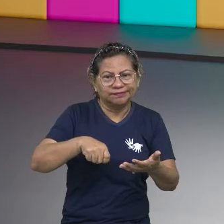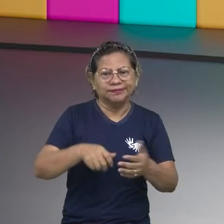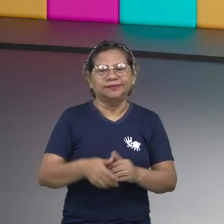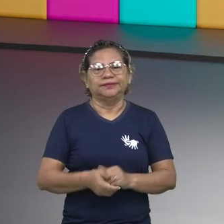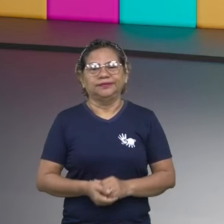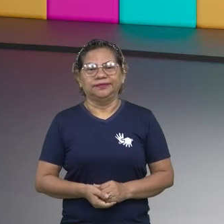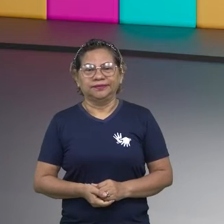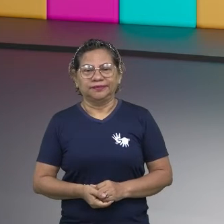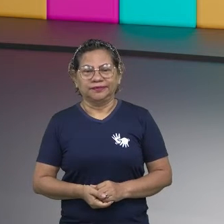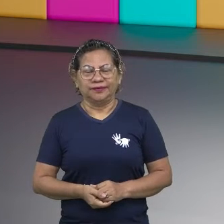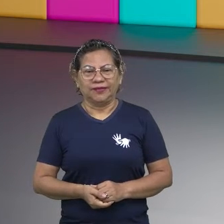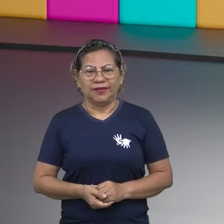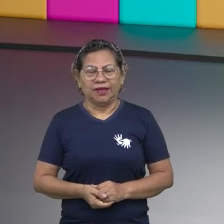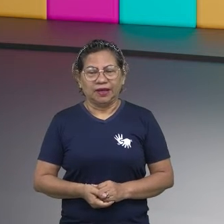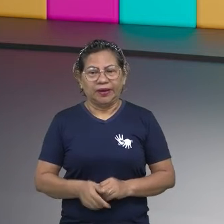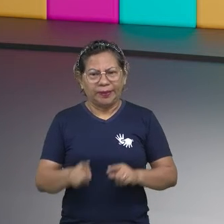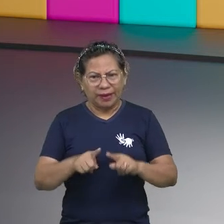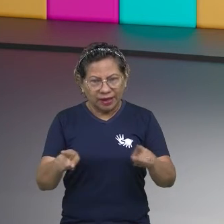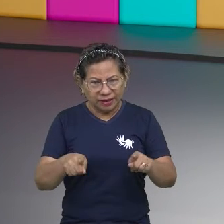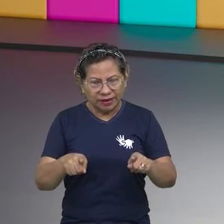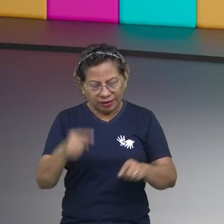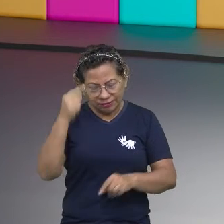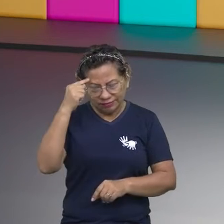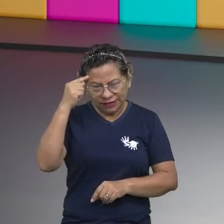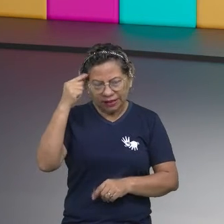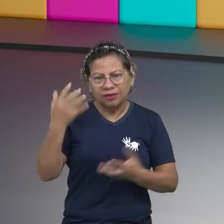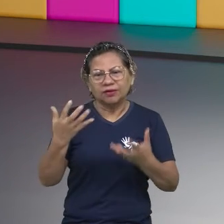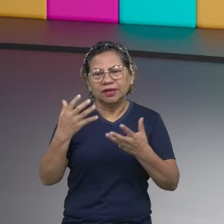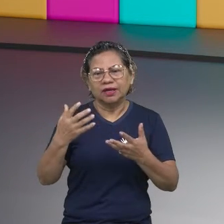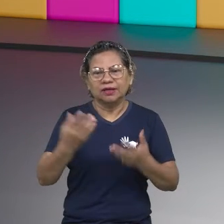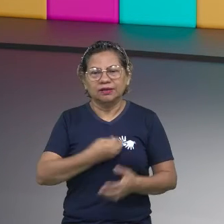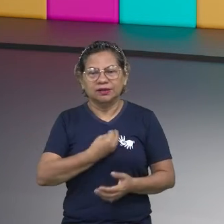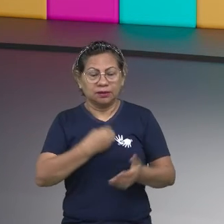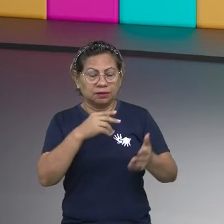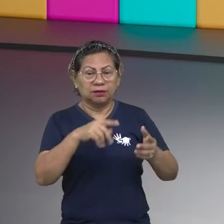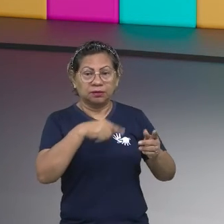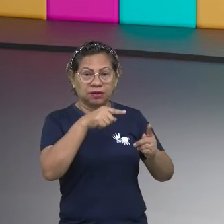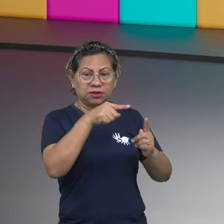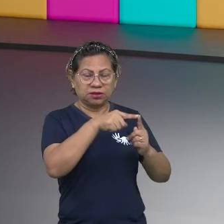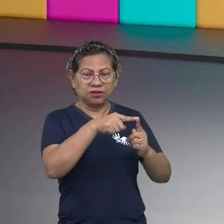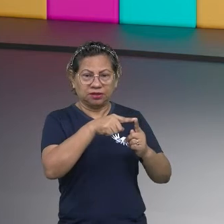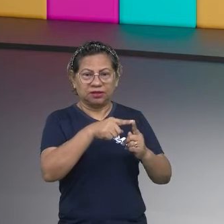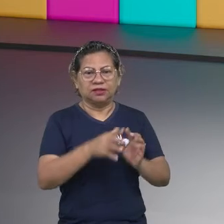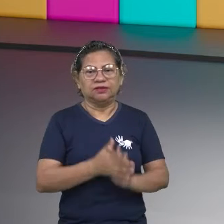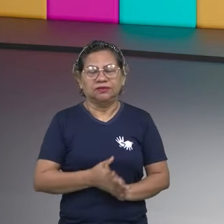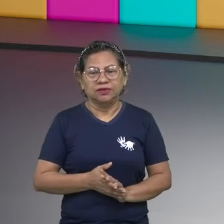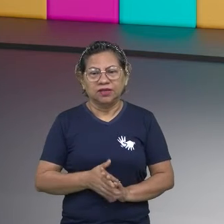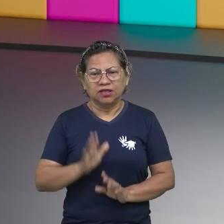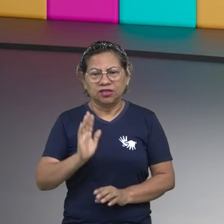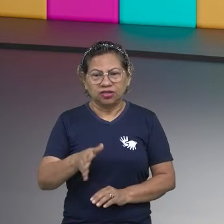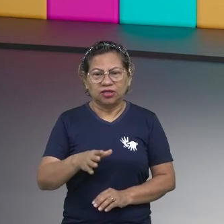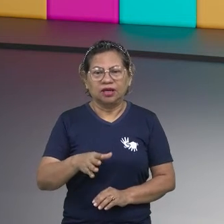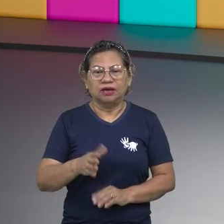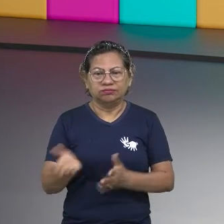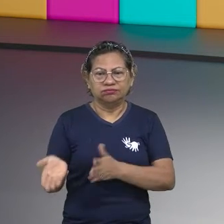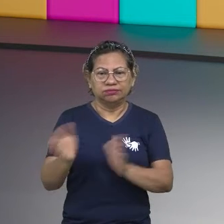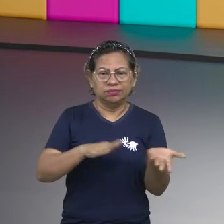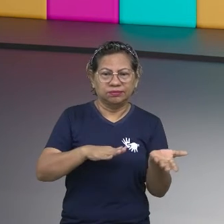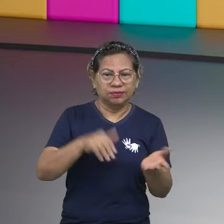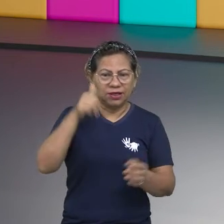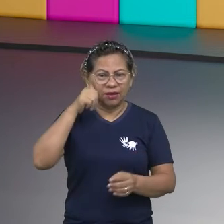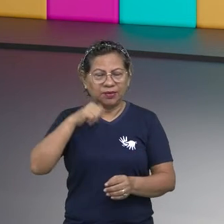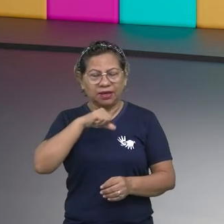freou meus sonhos. Eu queria um objetivo. Mesmo a minha mãe já sendo falecida, eu falava, eu vou dar orgulho.